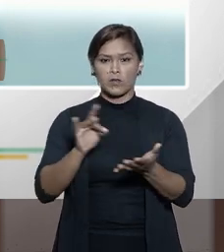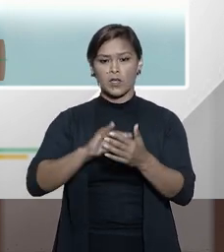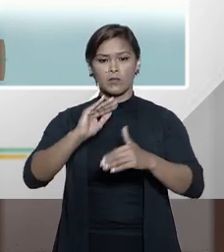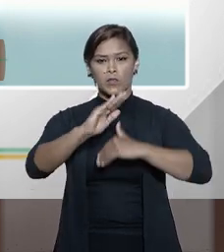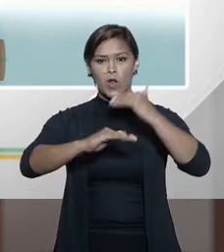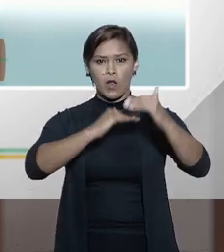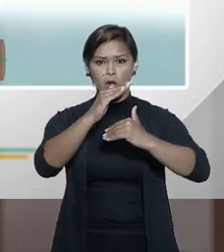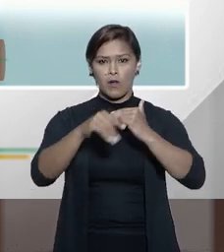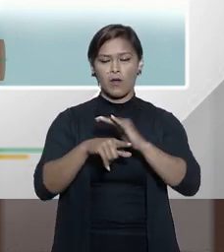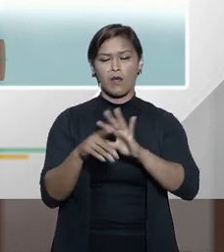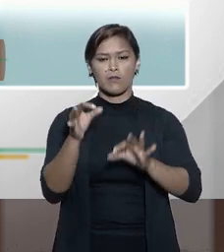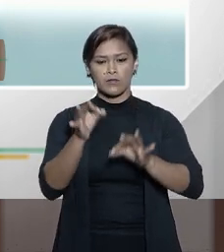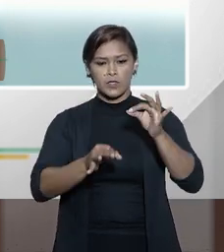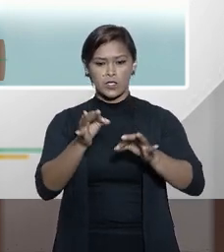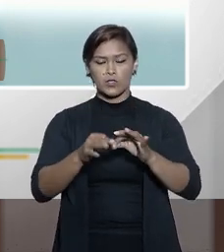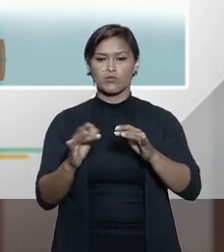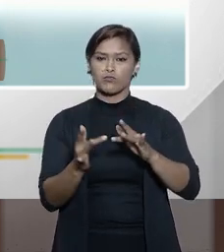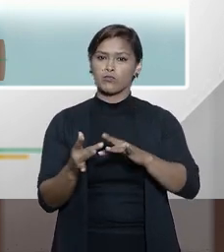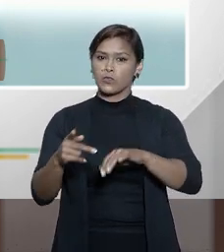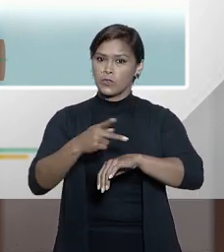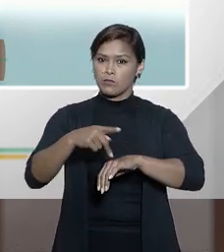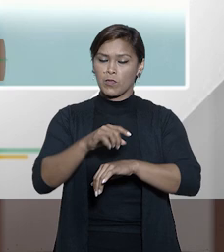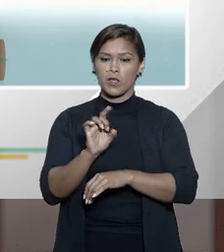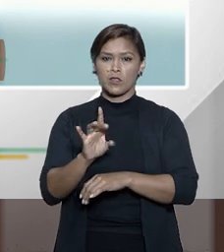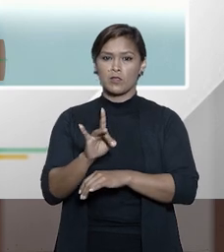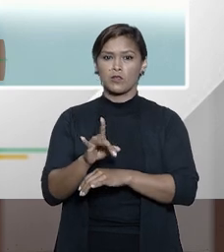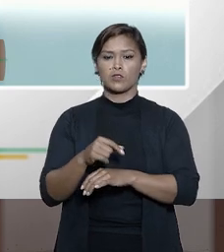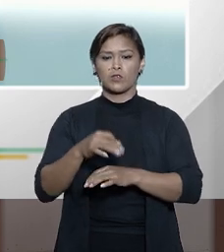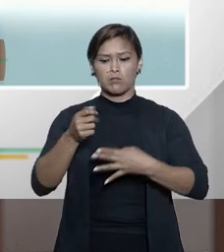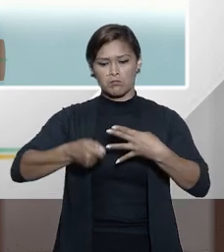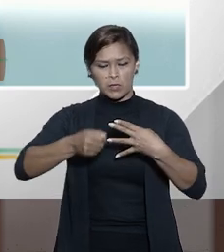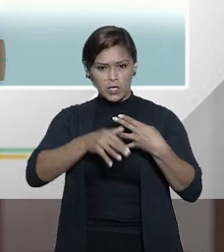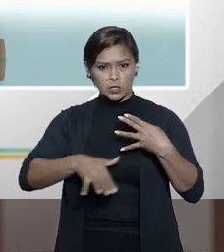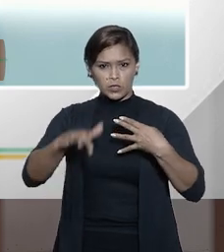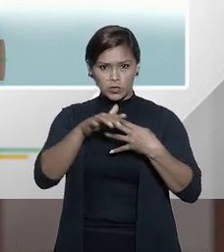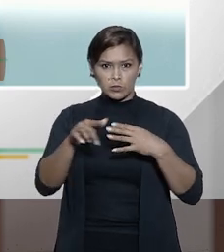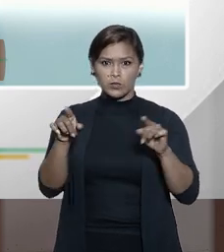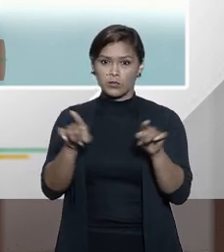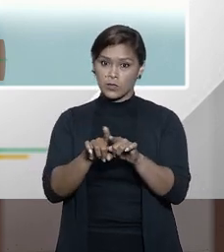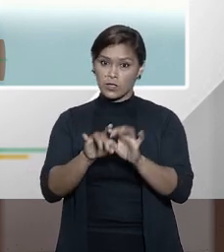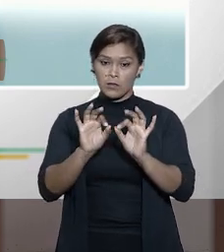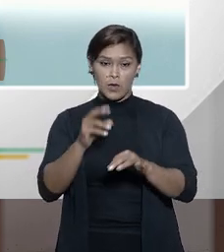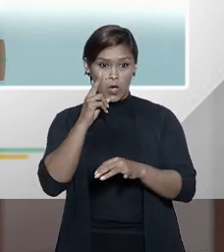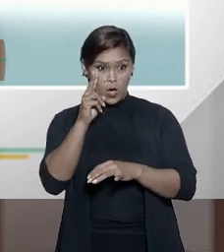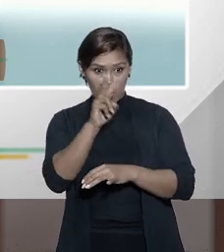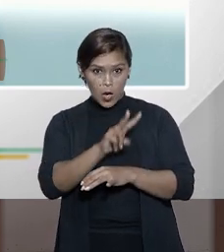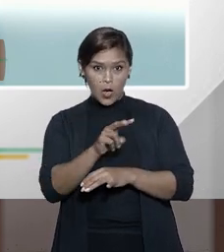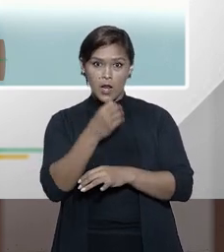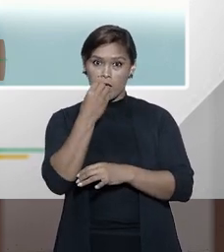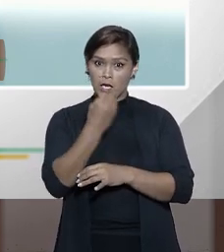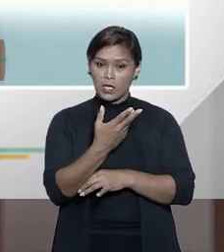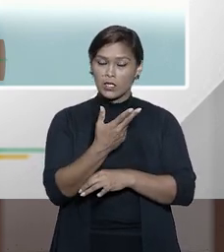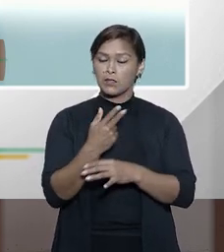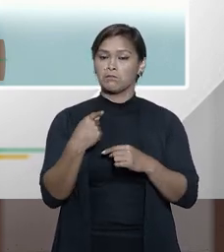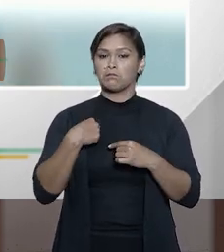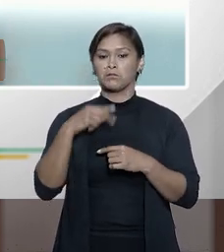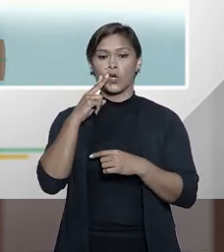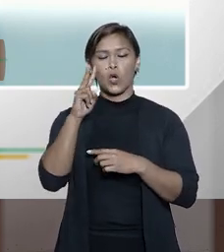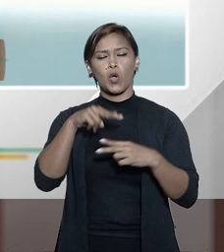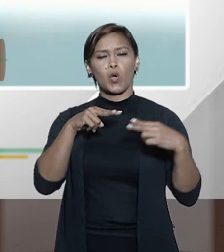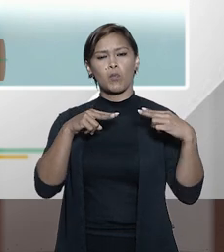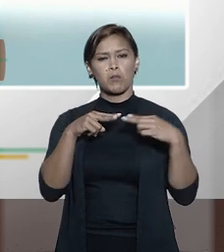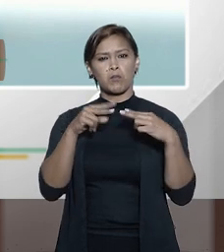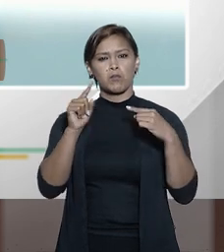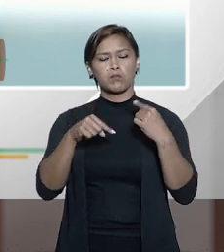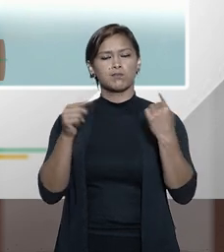para o avanço da cooperação jurídica internacional, não só pela sua jurisprudência, mas também, olha, veja que incoerência, né? Ou